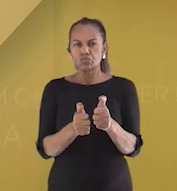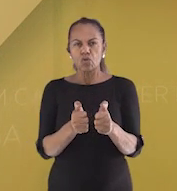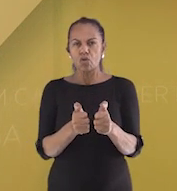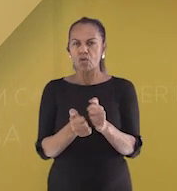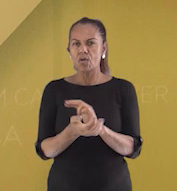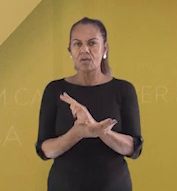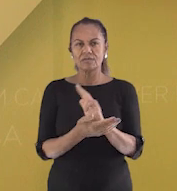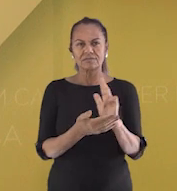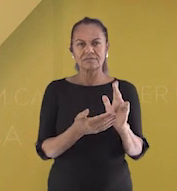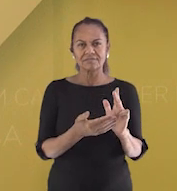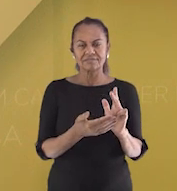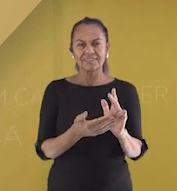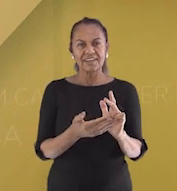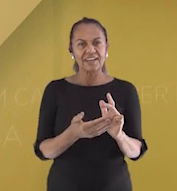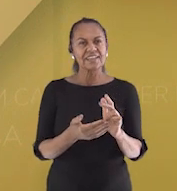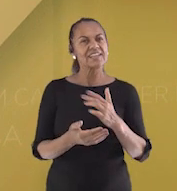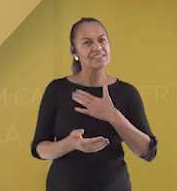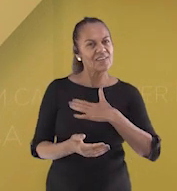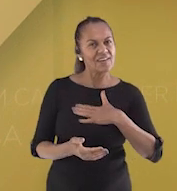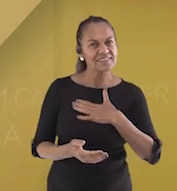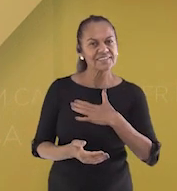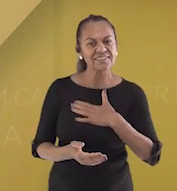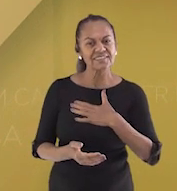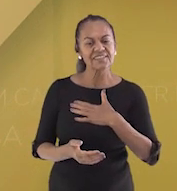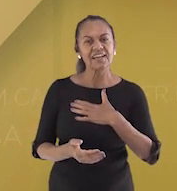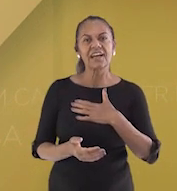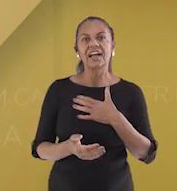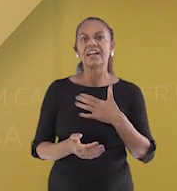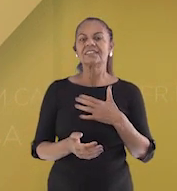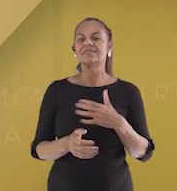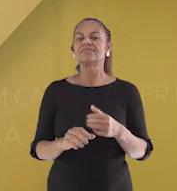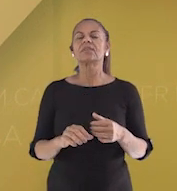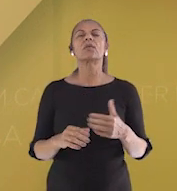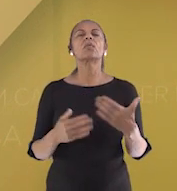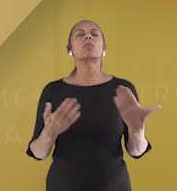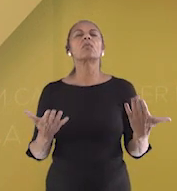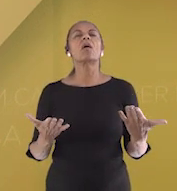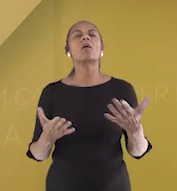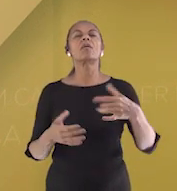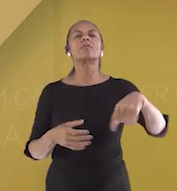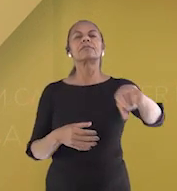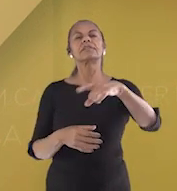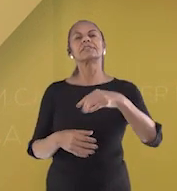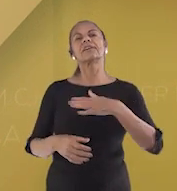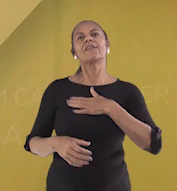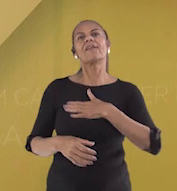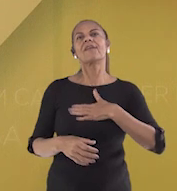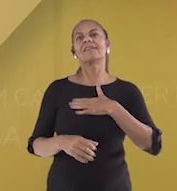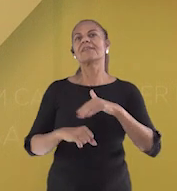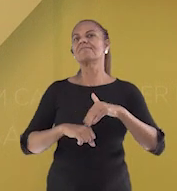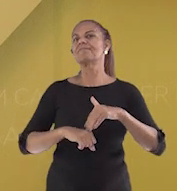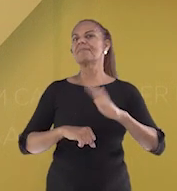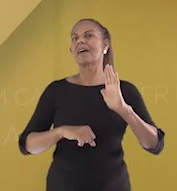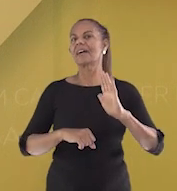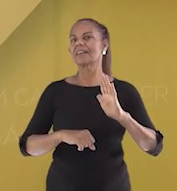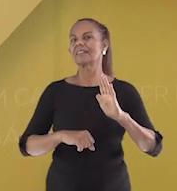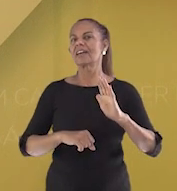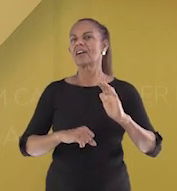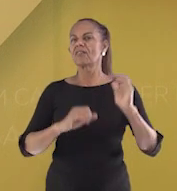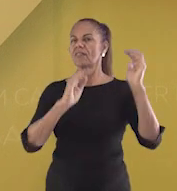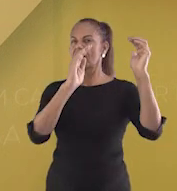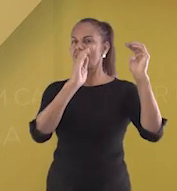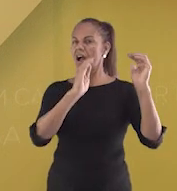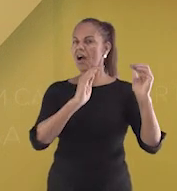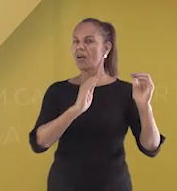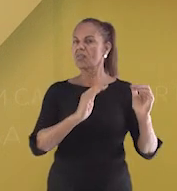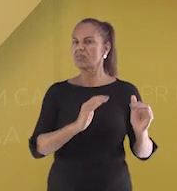E os jogos online? Qual jogo você mais gosta de jogar? Vou citar alguns que talvez vocês já ouviram falar ou